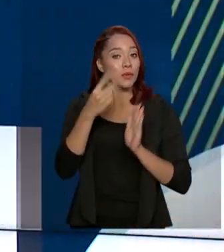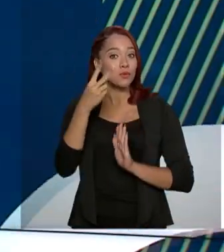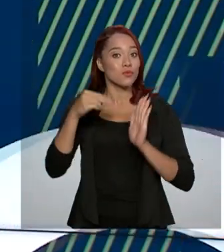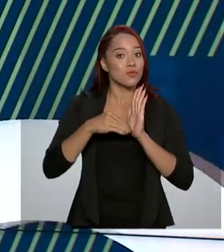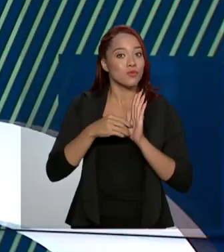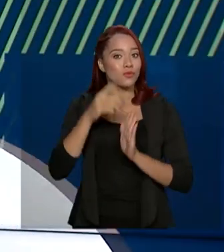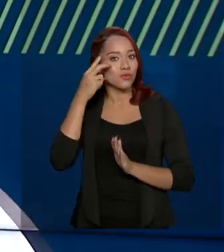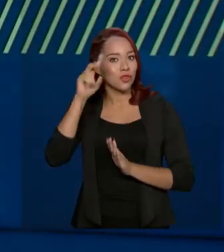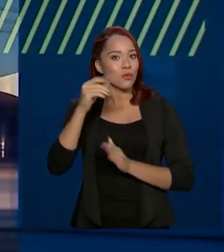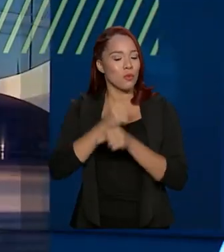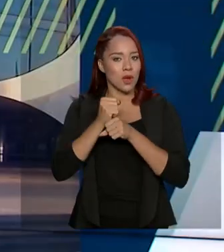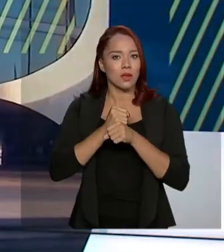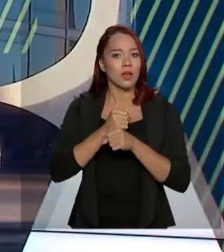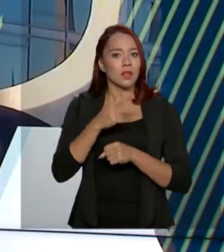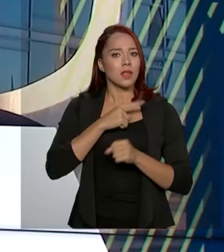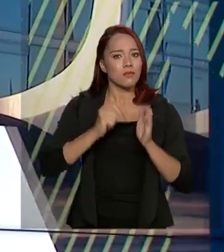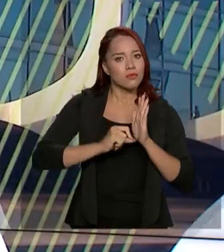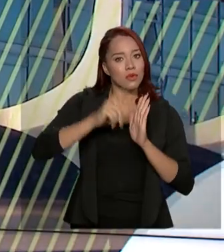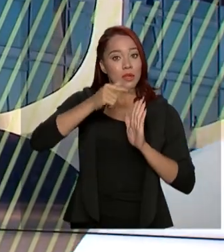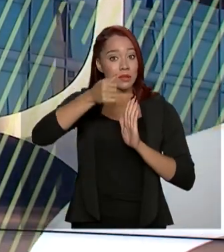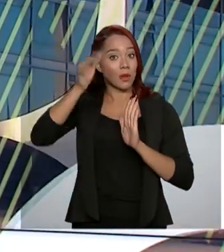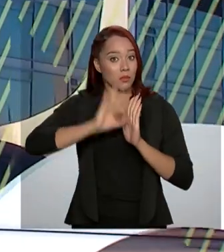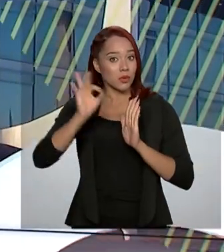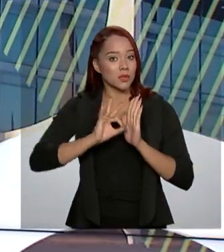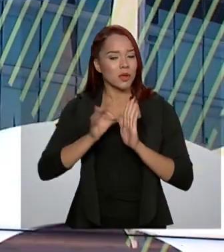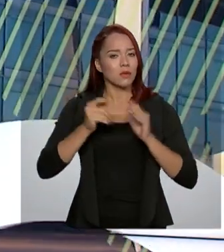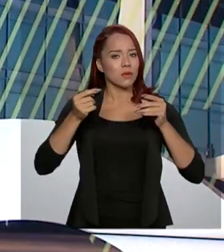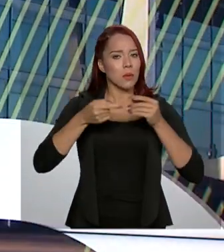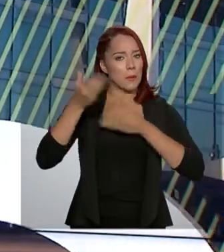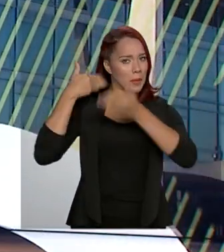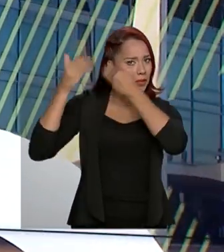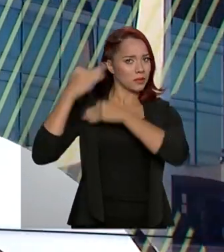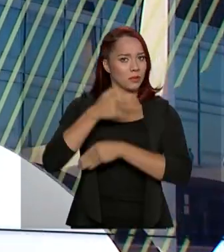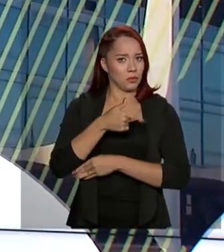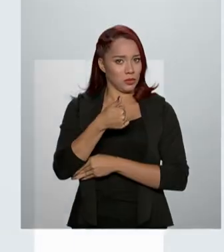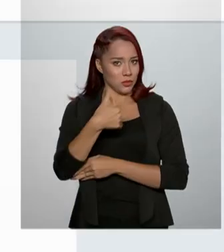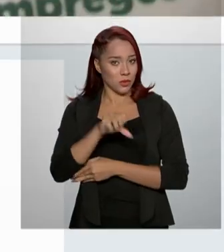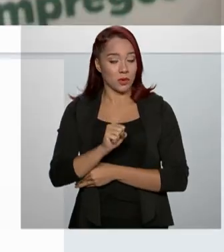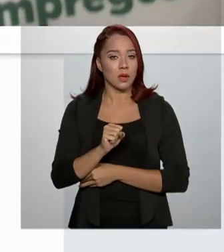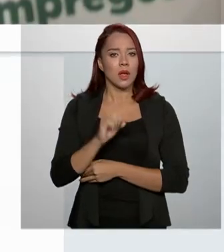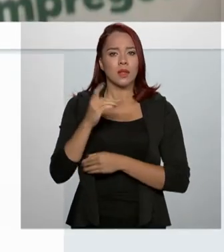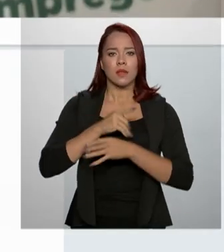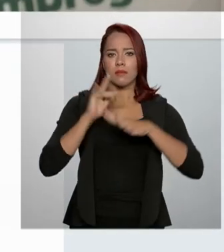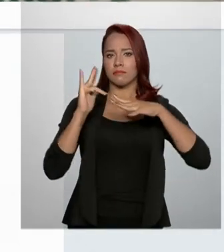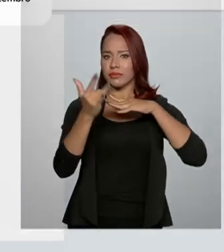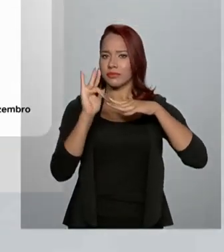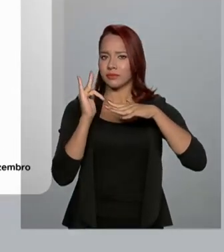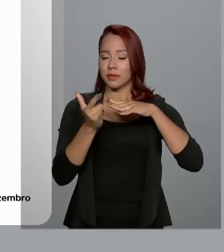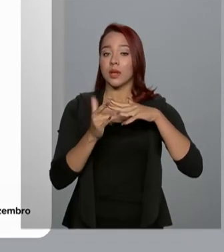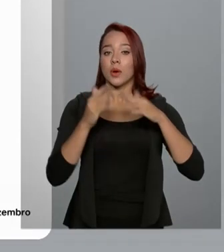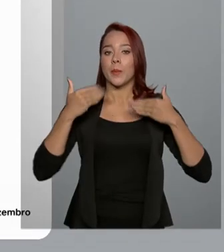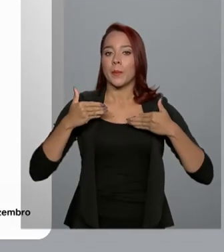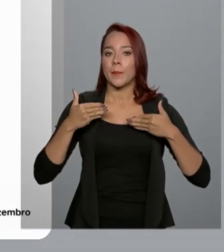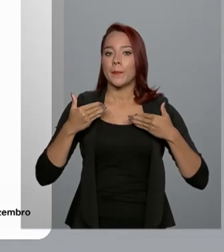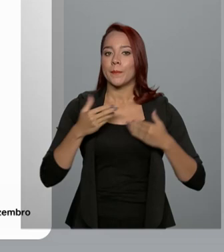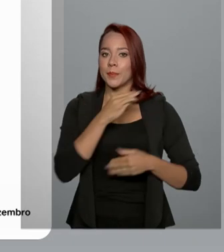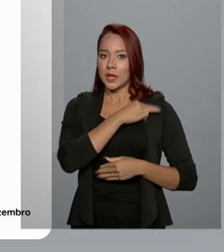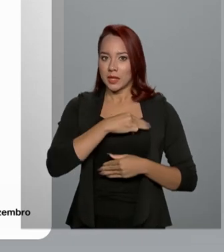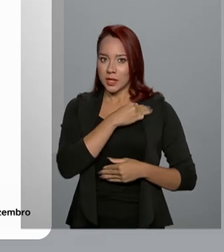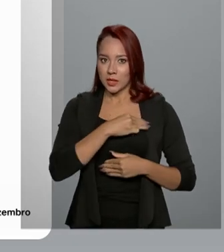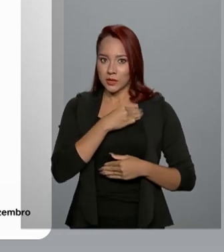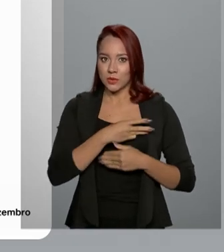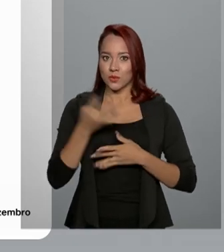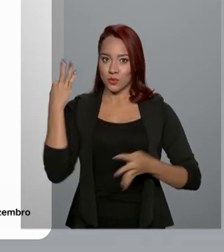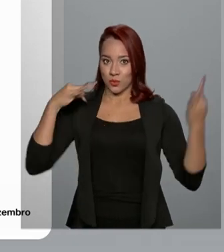O número representa um aumento de 7% em relação a 2018. Pelas redes sociais, o ministro do Turismo, Marcelo